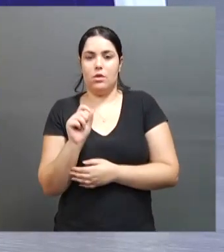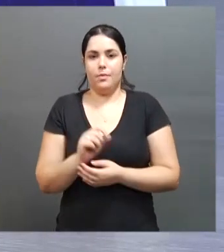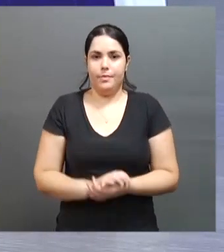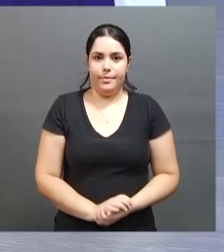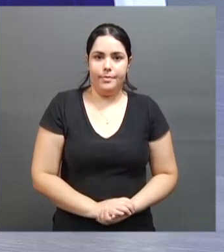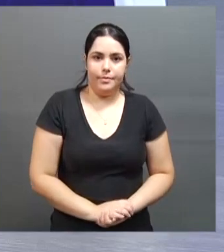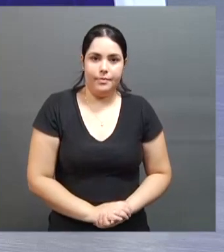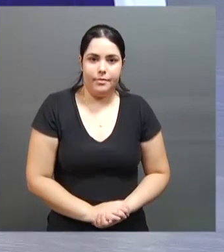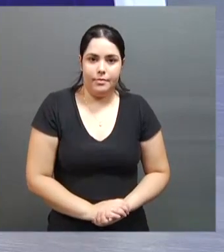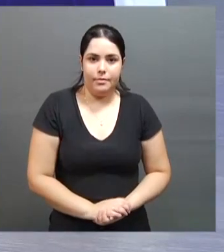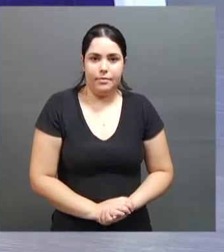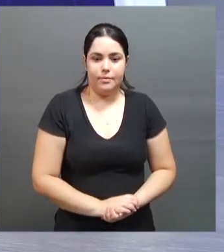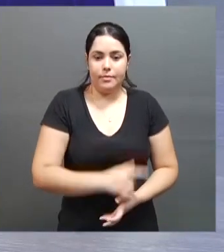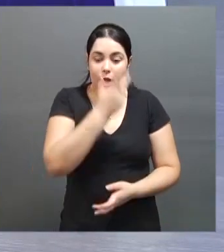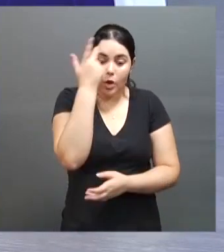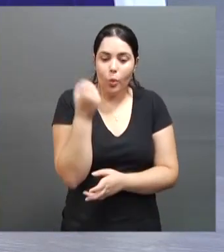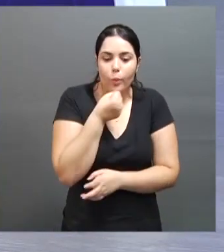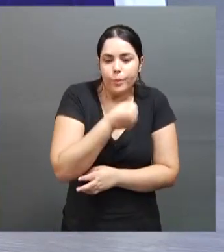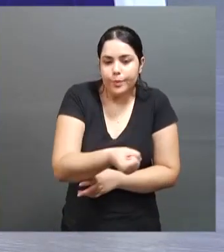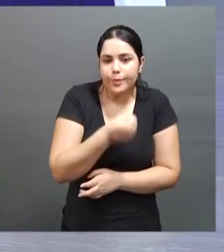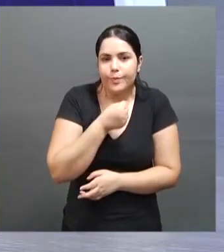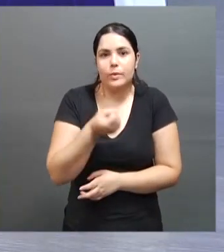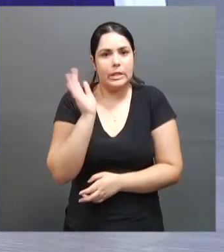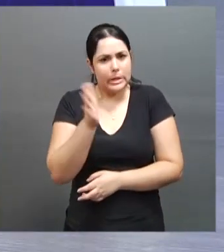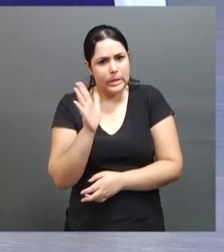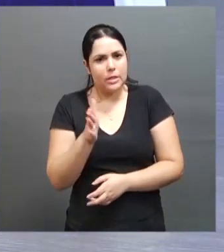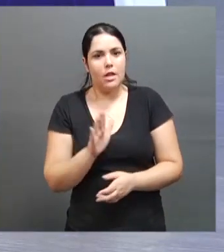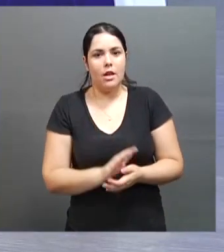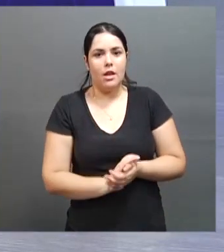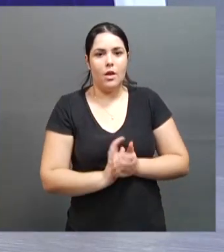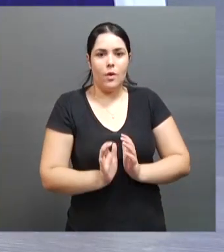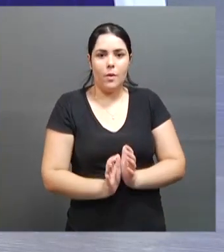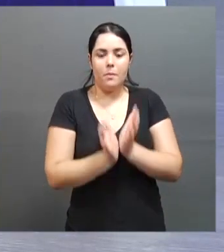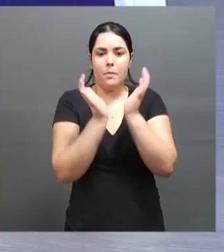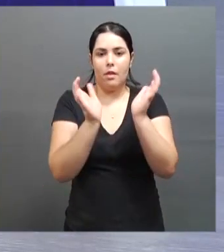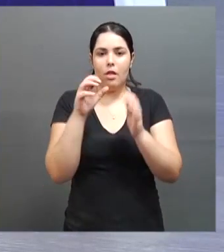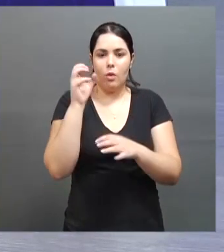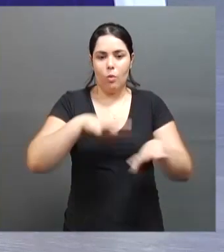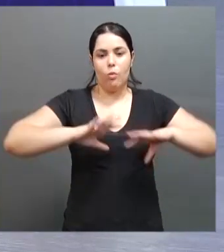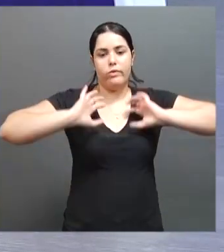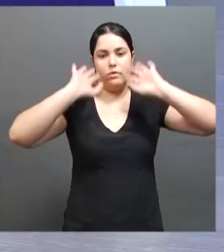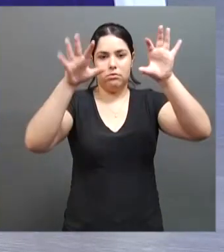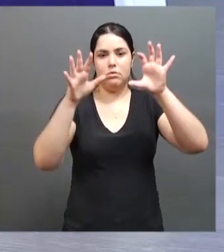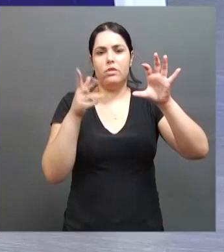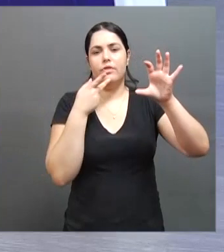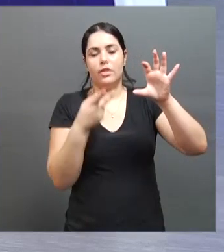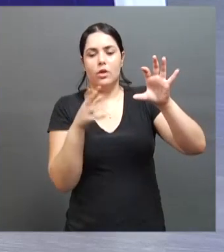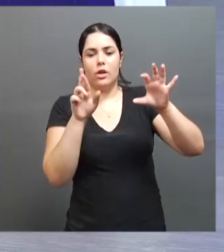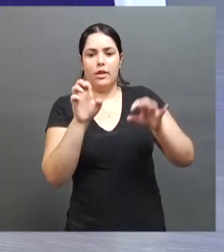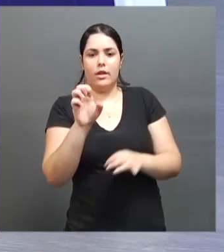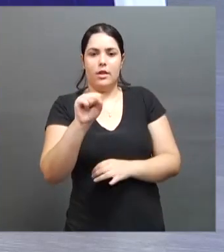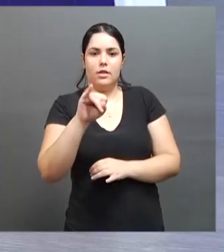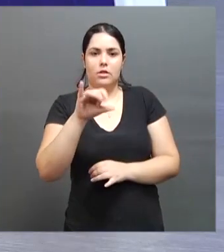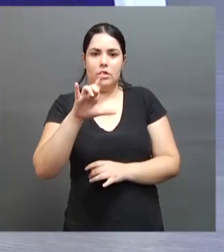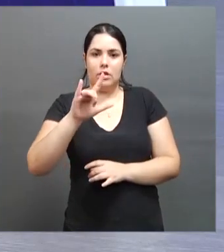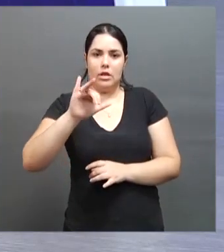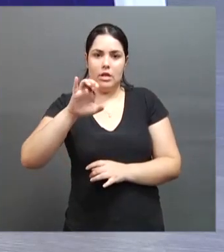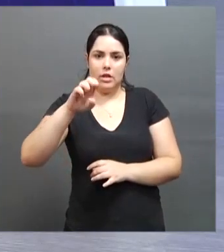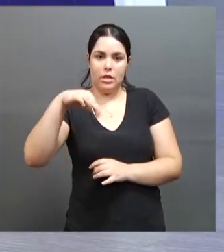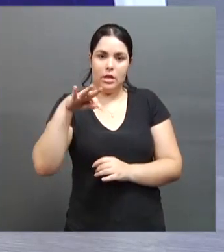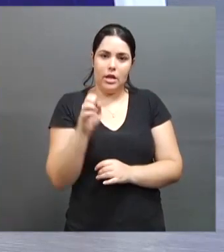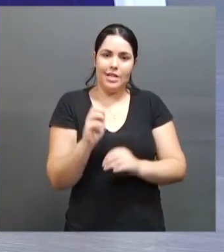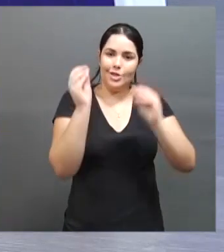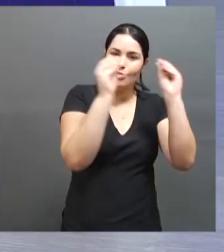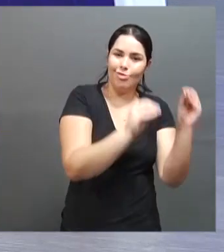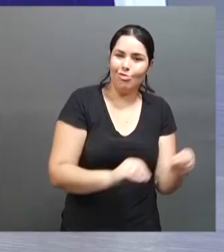A nossa entrevistada campeã do vôlei, ela comentou sobre resiliência, sobre sair cedo de casa para começar.